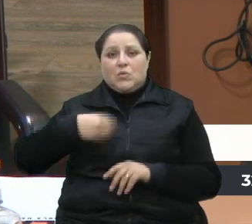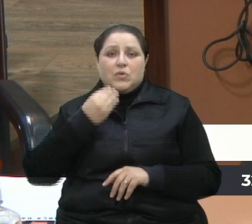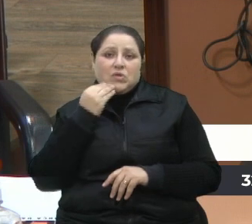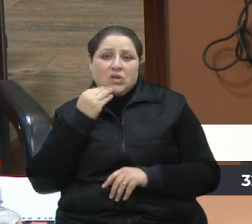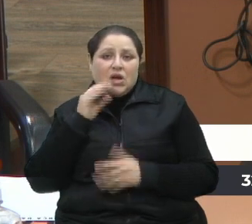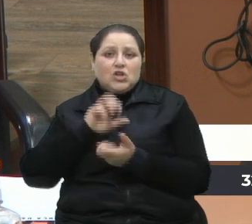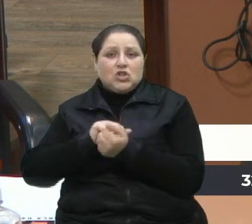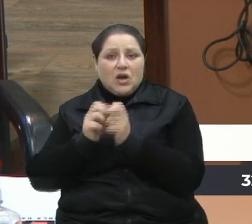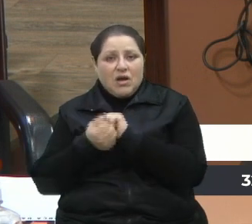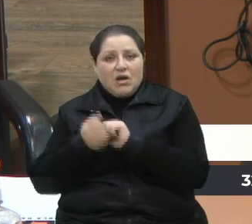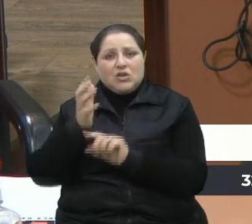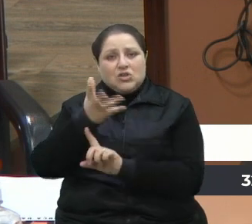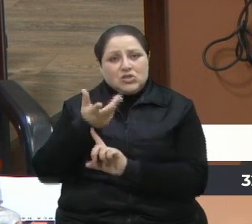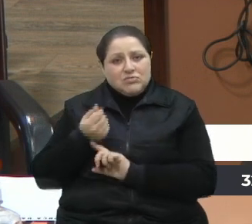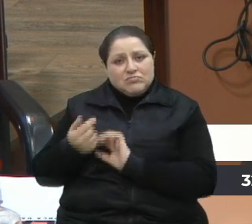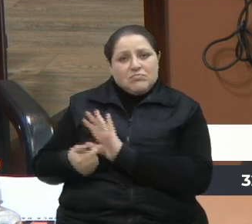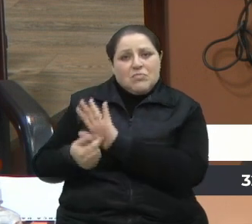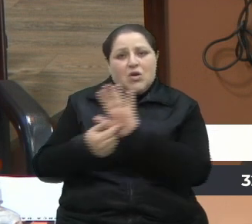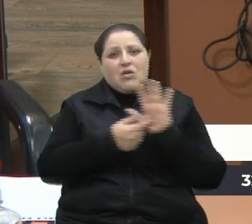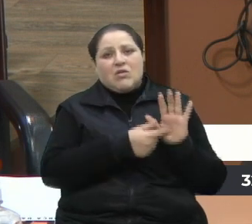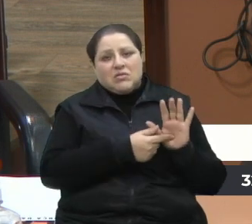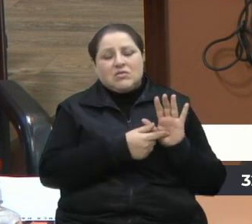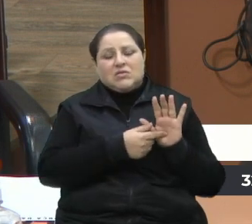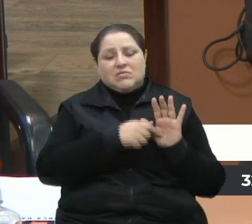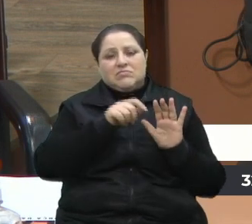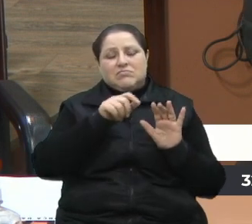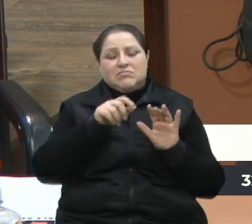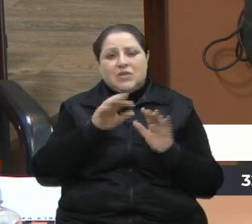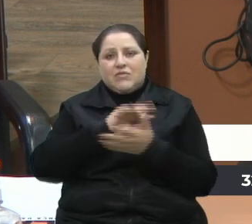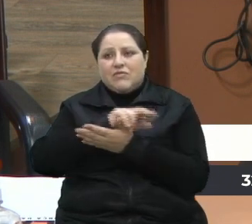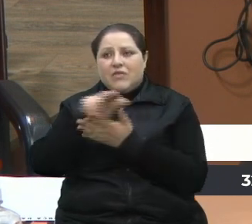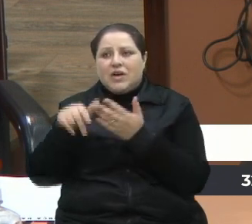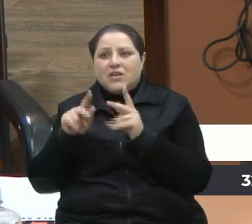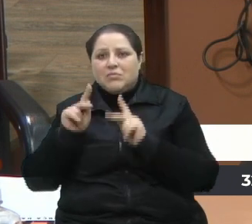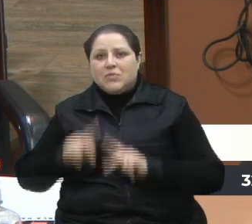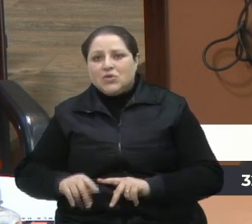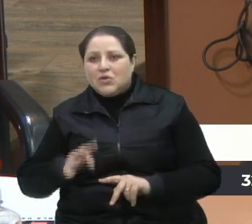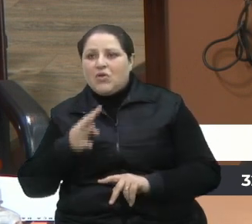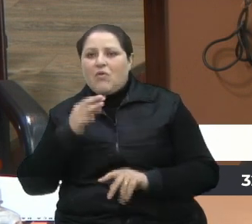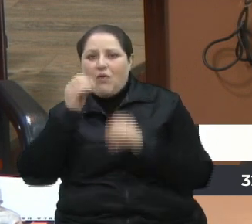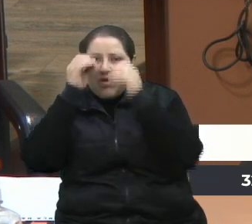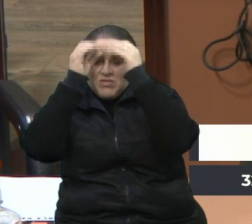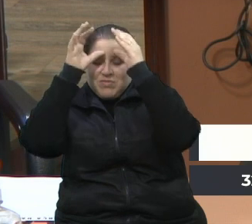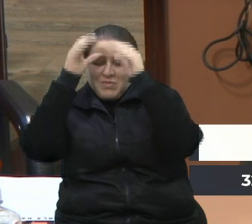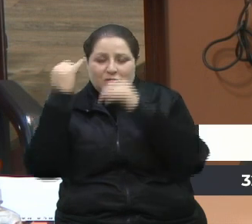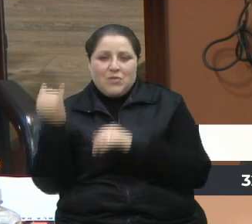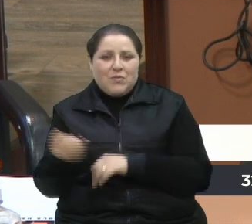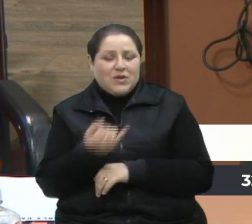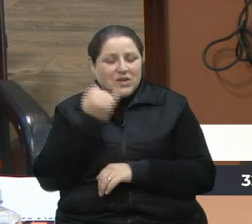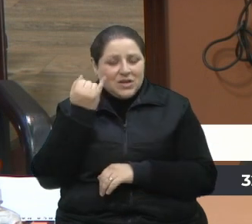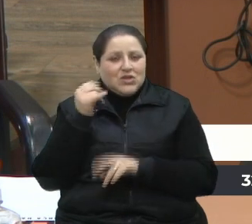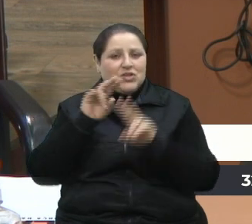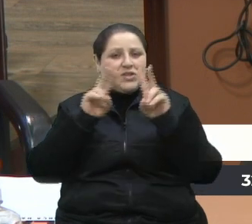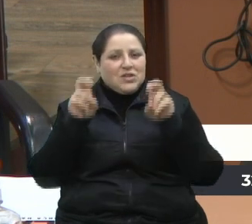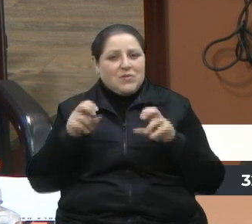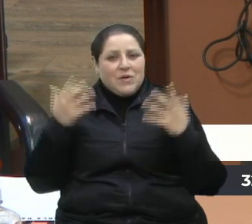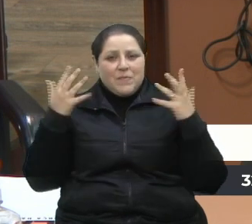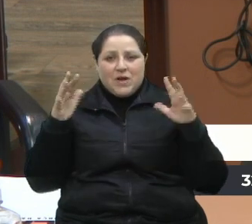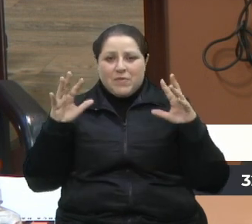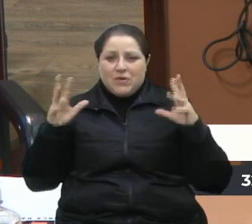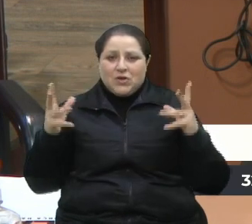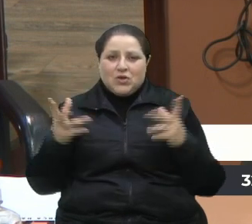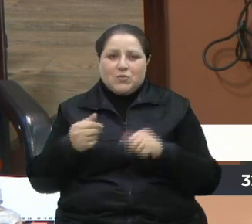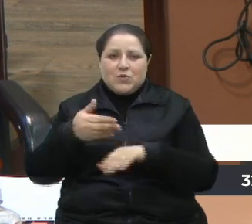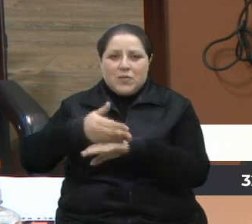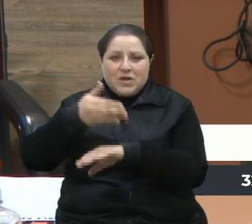arte, do seu artesanato para conhecimento de várias outras pessoas. Então, um tema muito relevante, parabéns a todos que estiveram